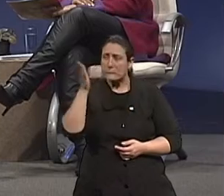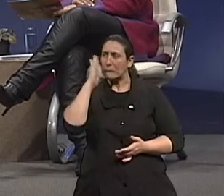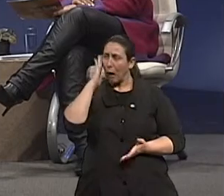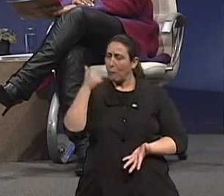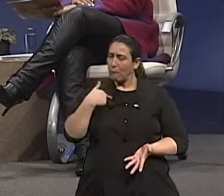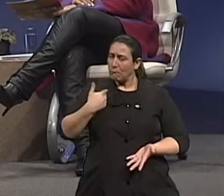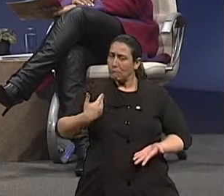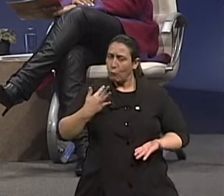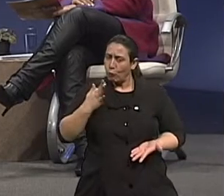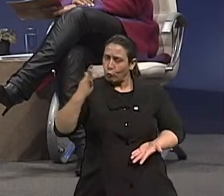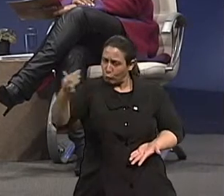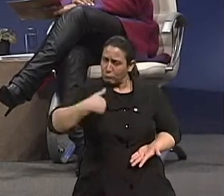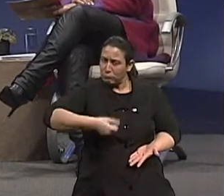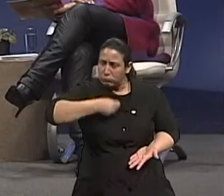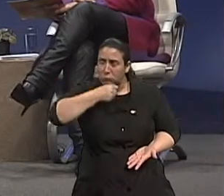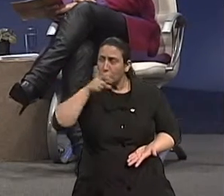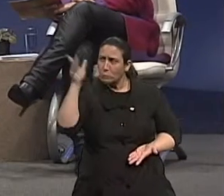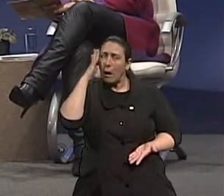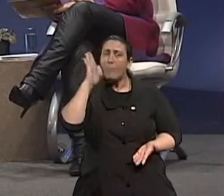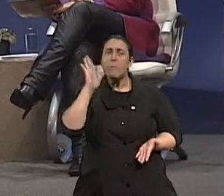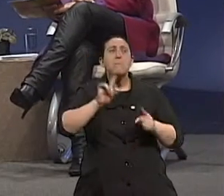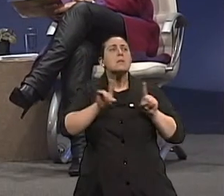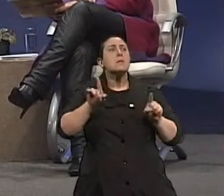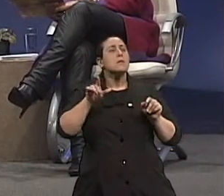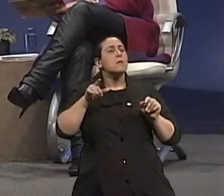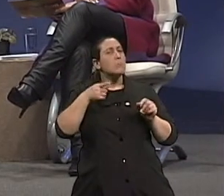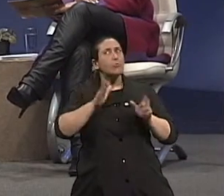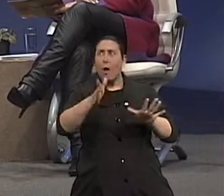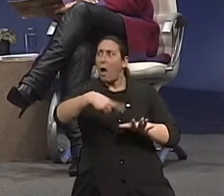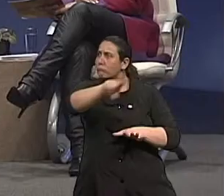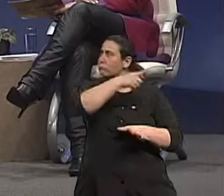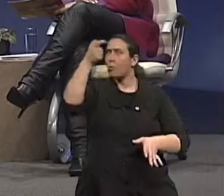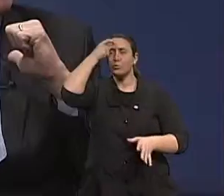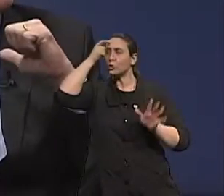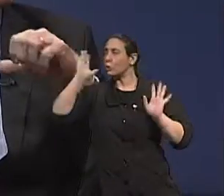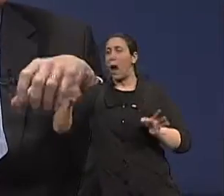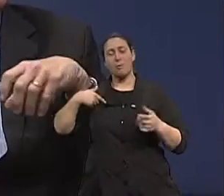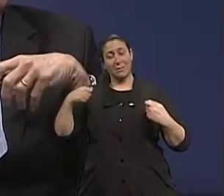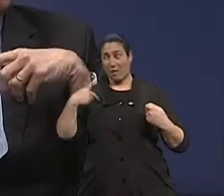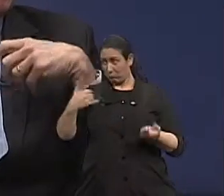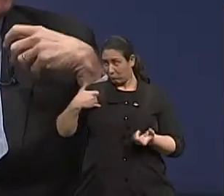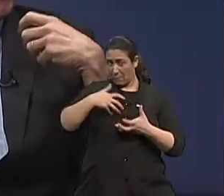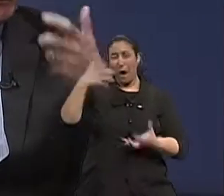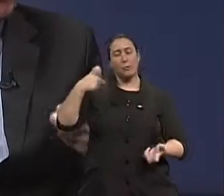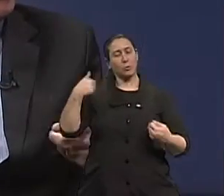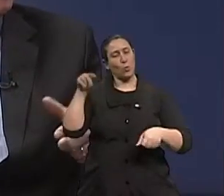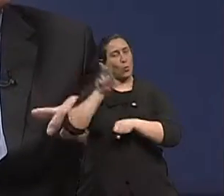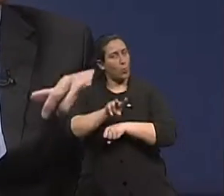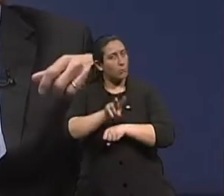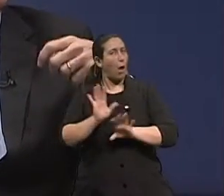essa foi ter uma mudança também. Ah, ok. Eles se conscientizaram disso, já que eu vou viver, eu preciso me cuidar. Claro. Eu preciso me manter